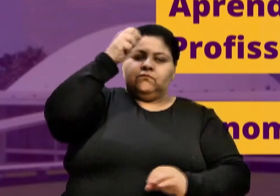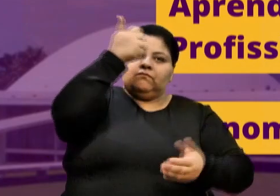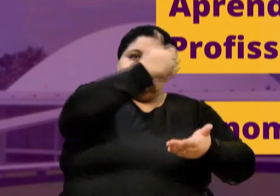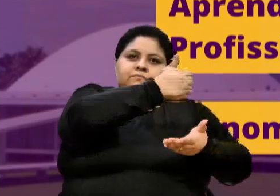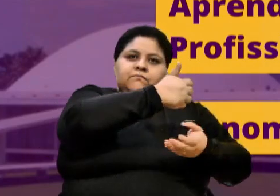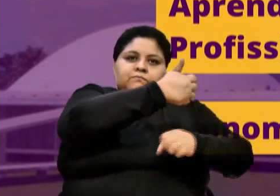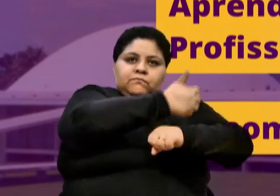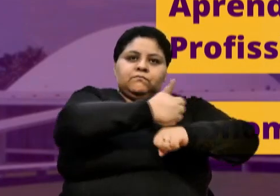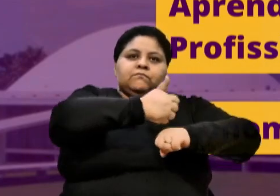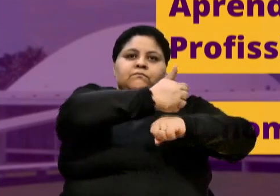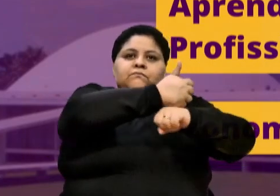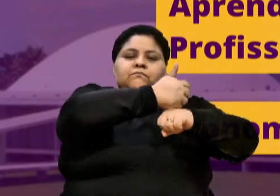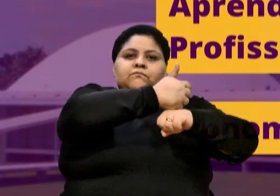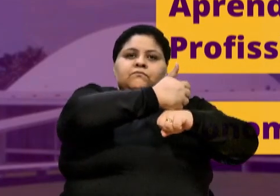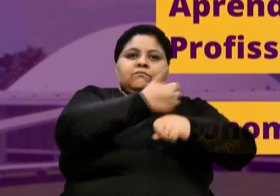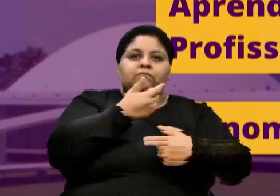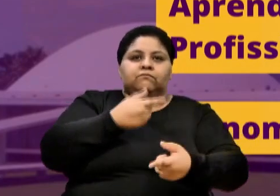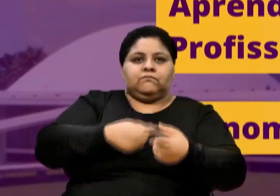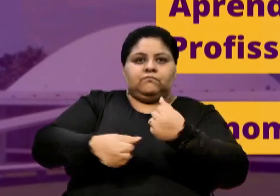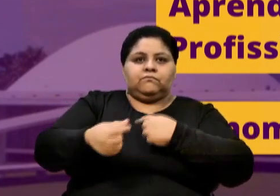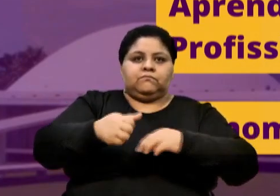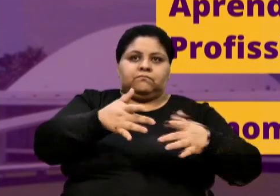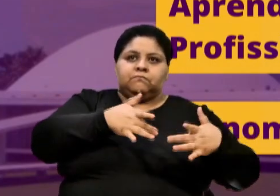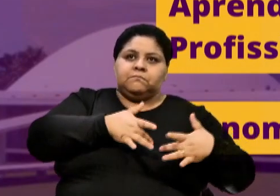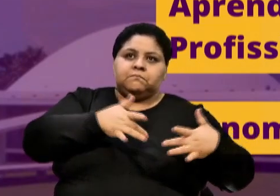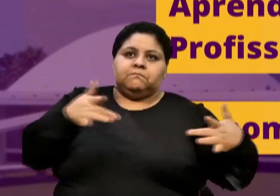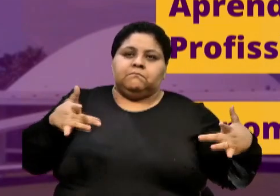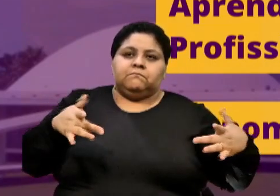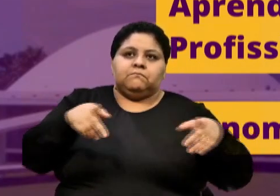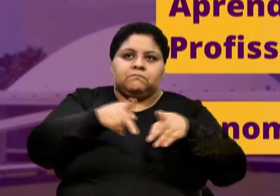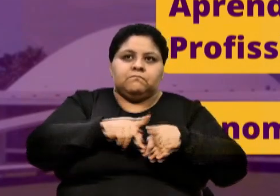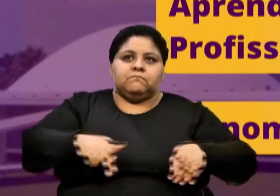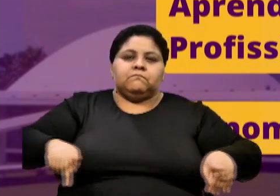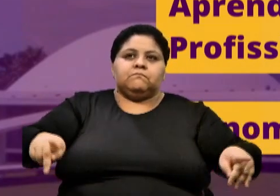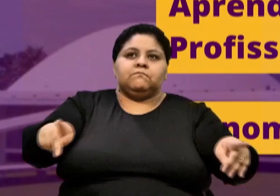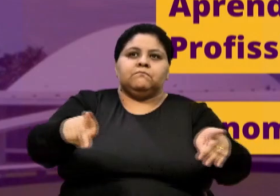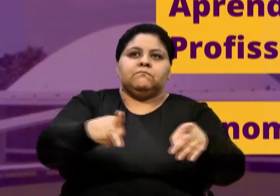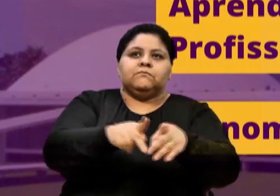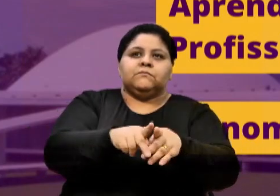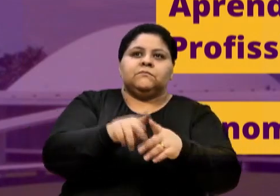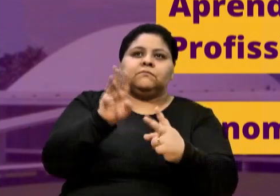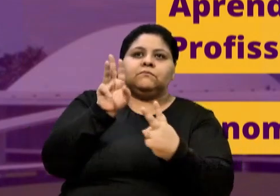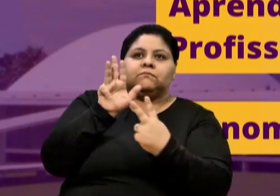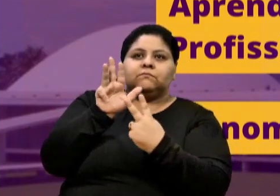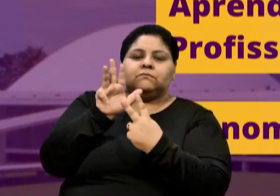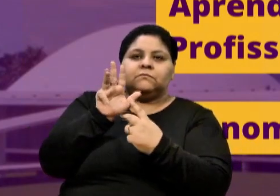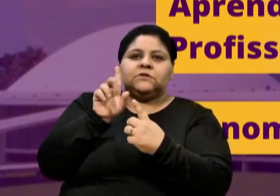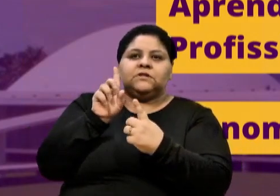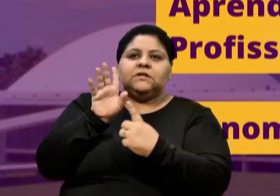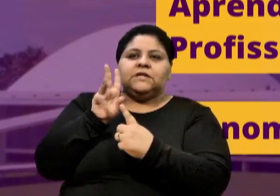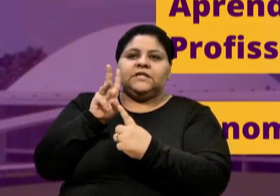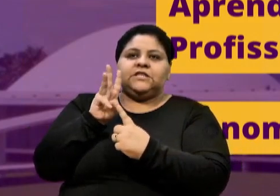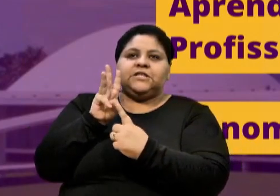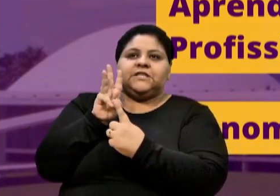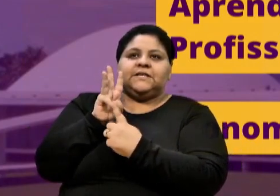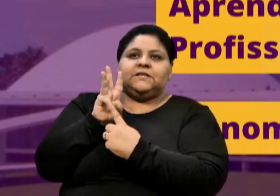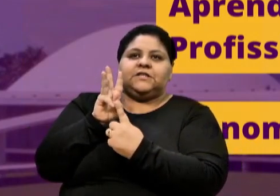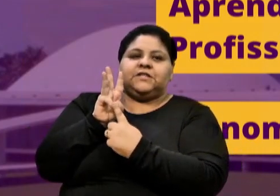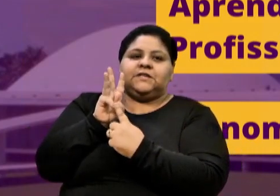profissional, a economia solidária, os povos indígenas, agricultura familiar,